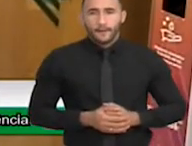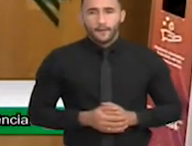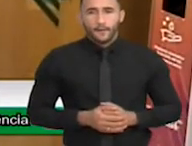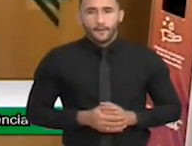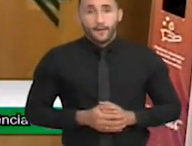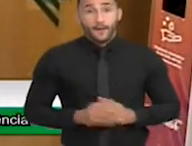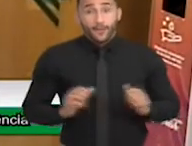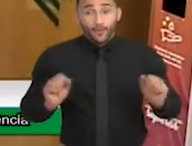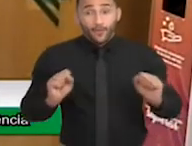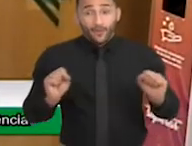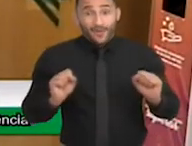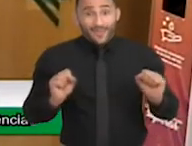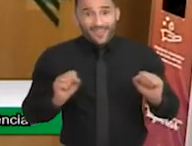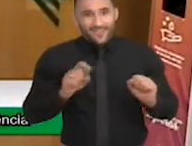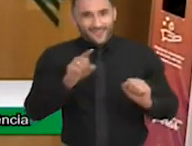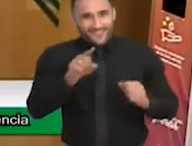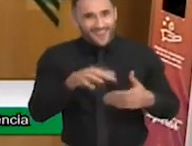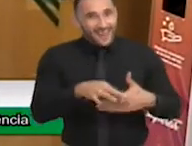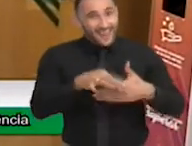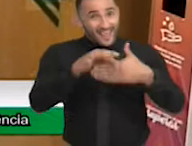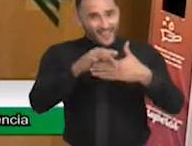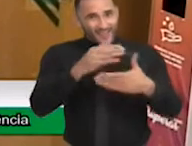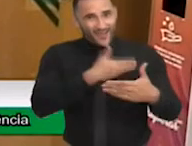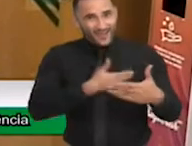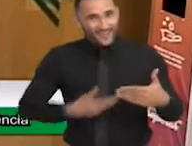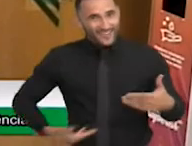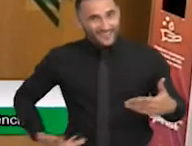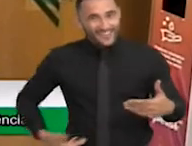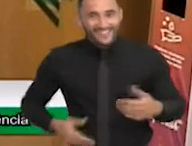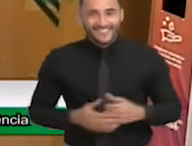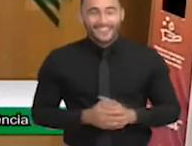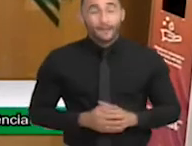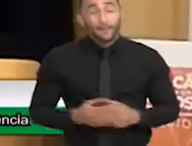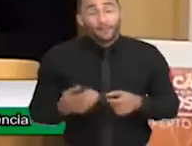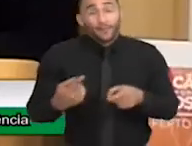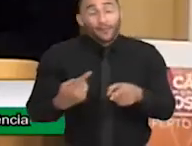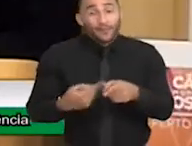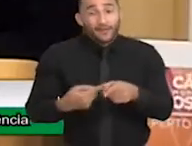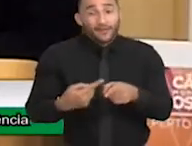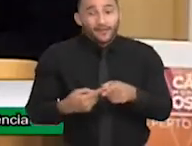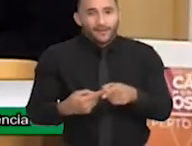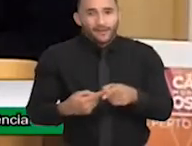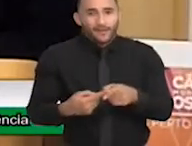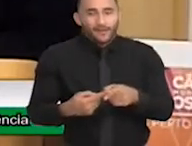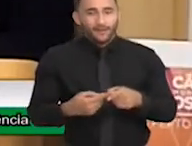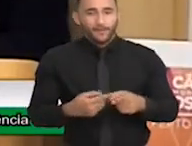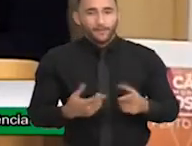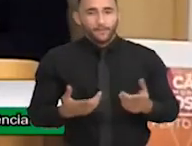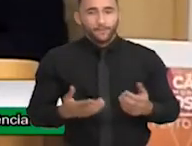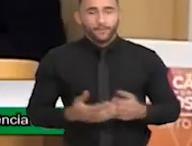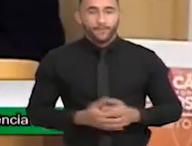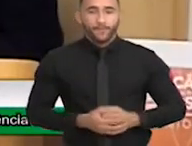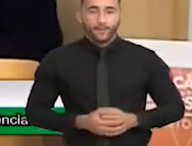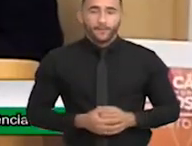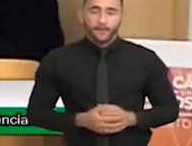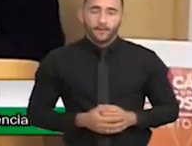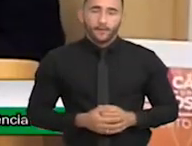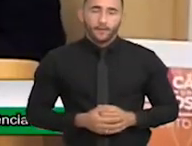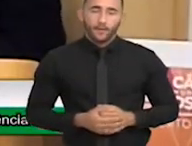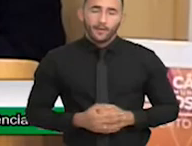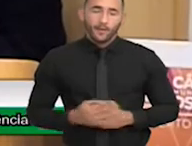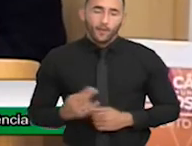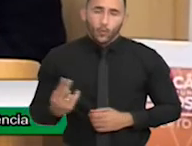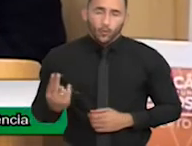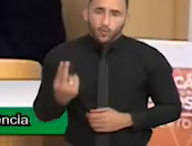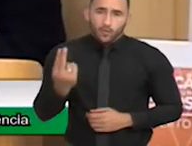Adorei você como líder, viu? Porque não tem como a gente fazer de